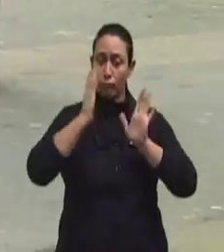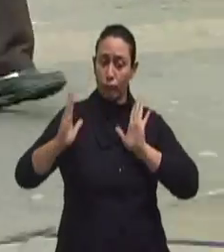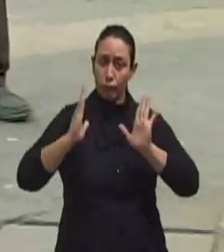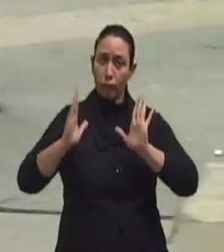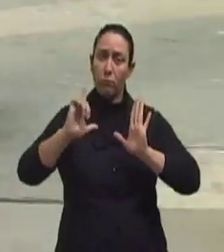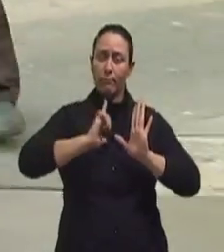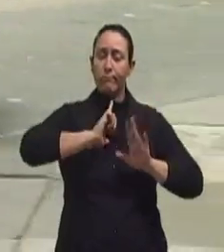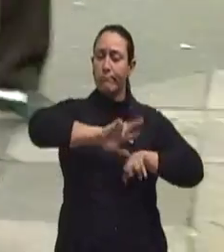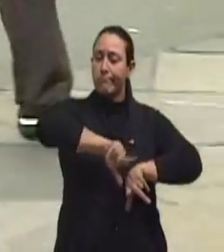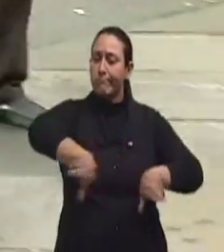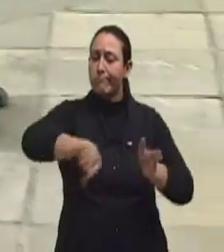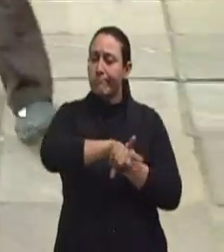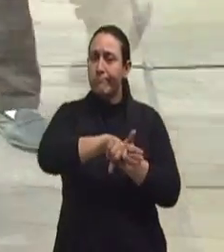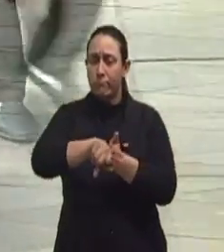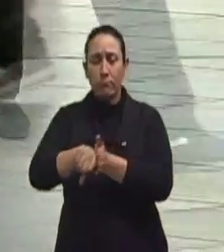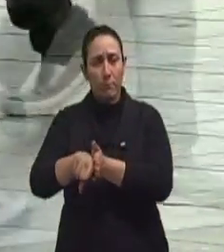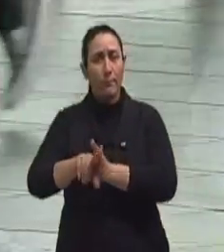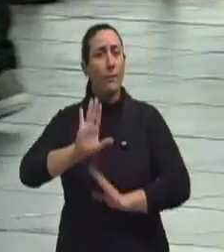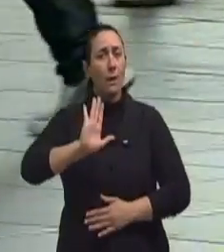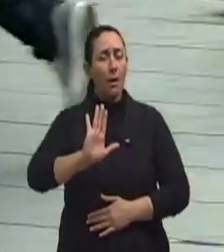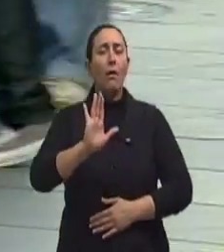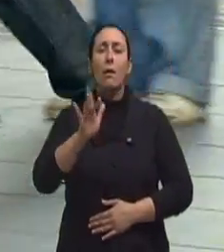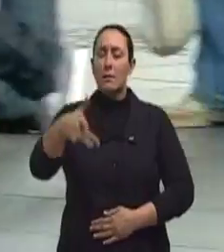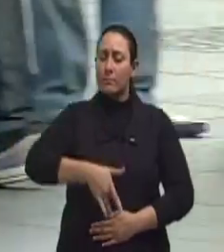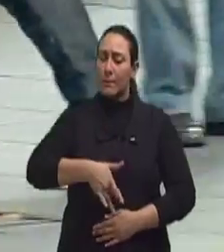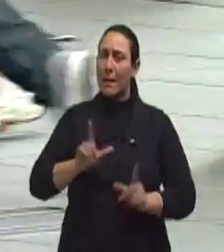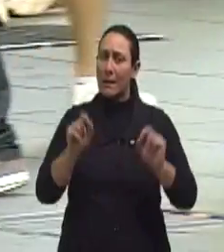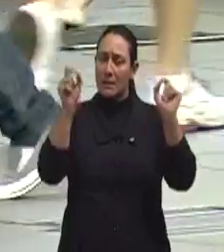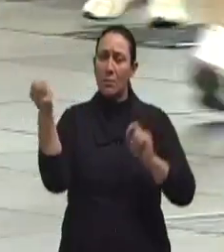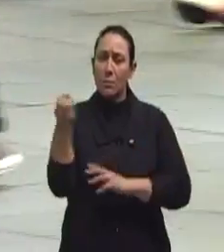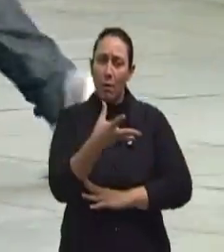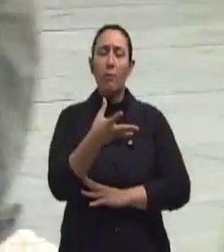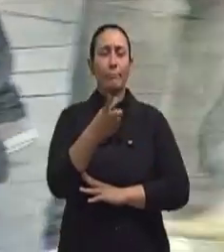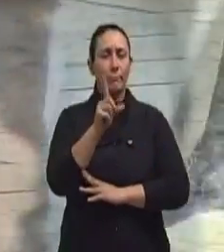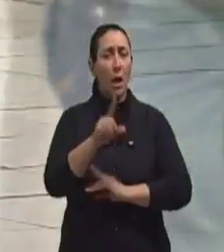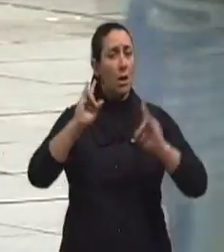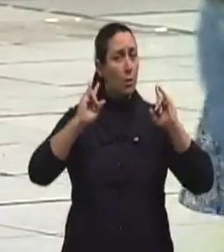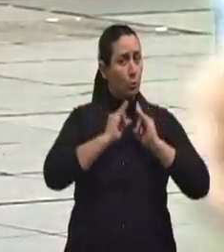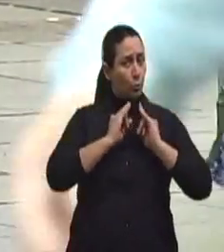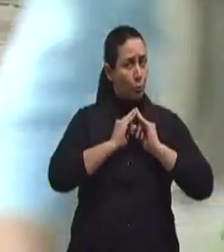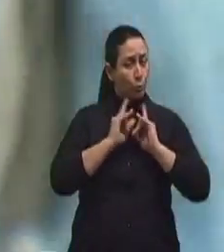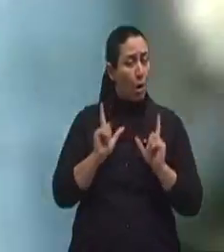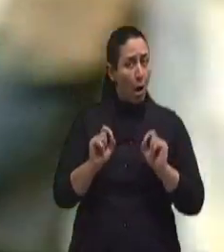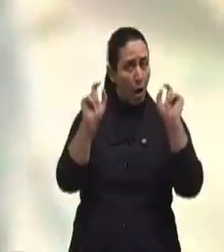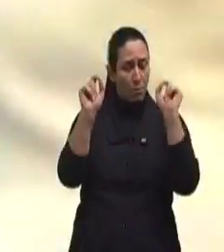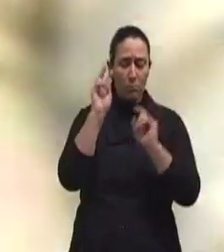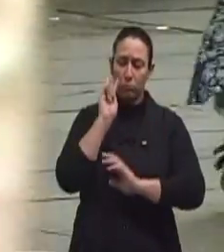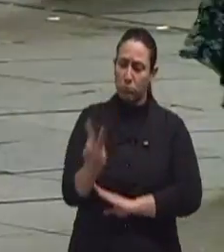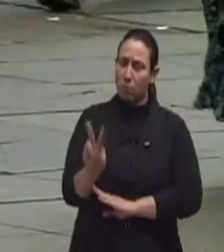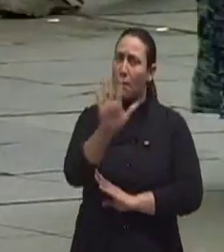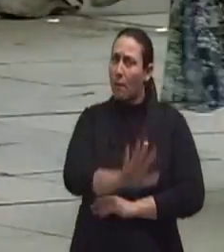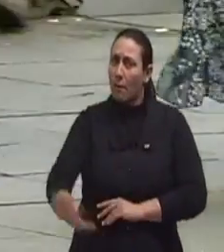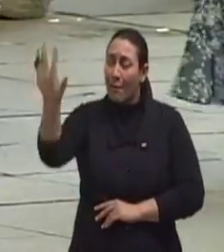neoplasias. No caso do carcinoma de estômago, o Instituto Nacional do Câncer alerta que no Brasil devem